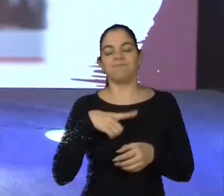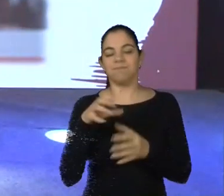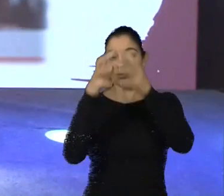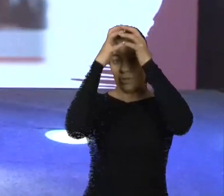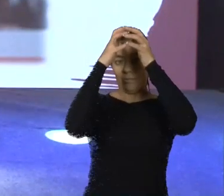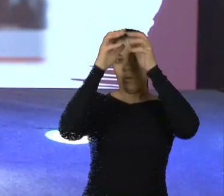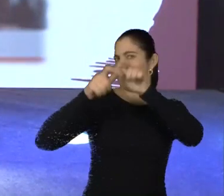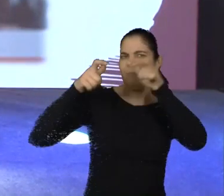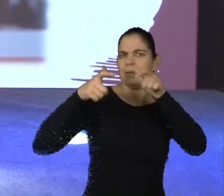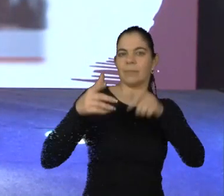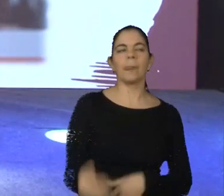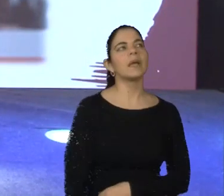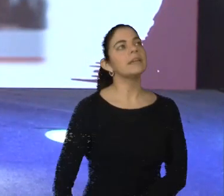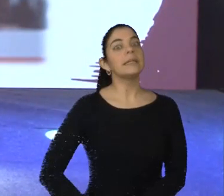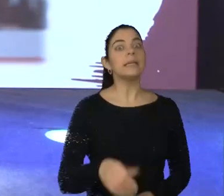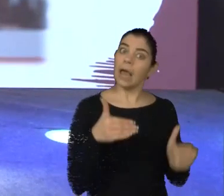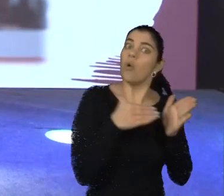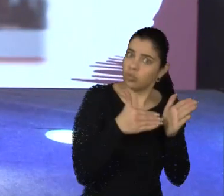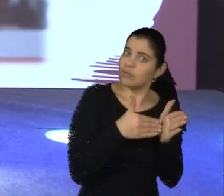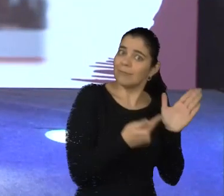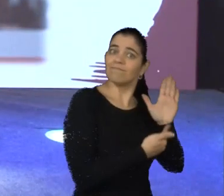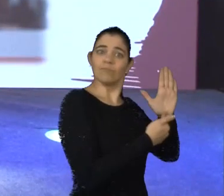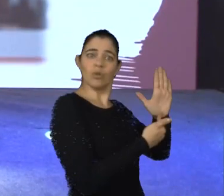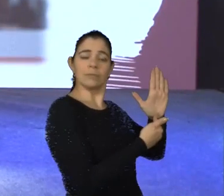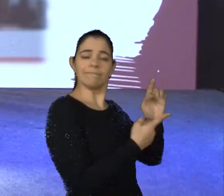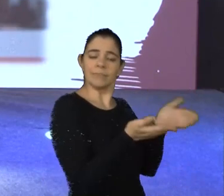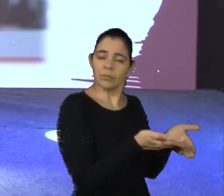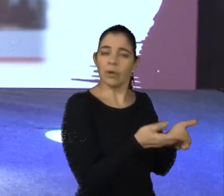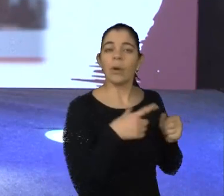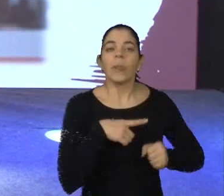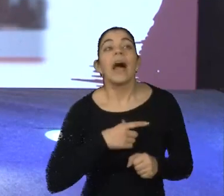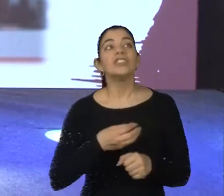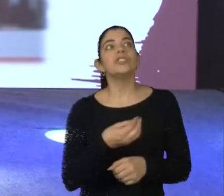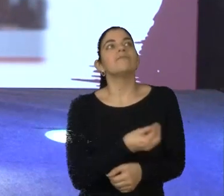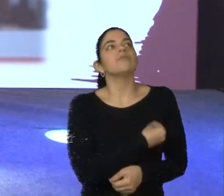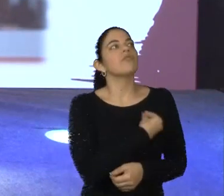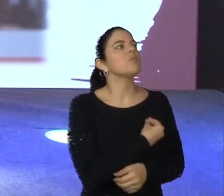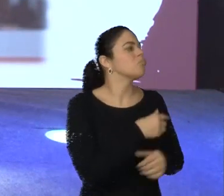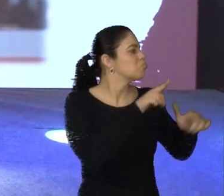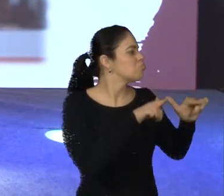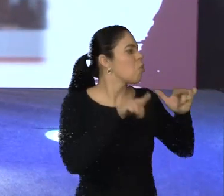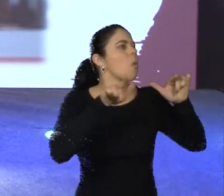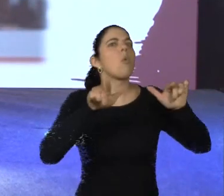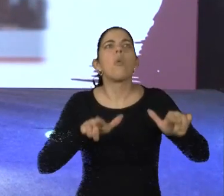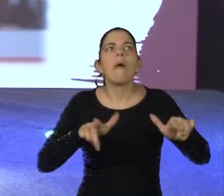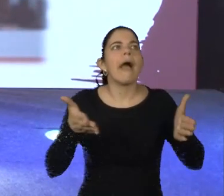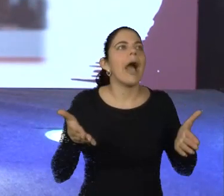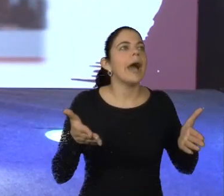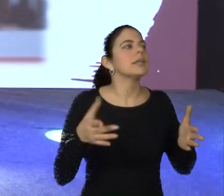E, por fim, na última lâmina, eu mostro o seguinte, nós vivemos num mundo físico, nós somos todos